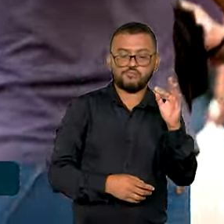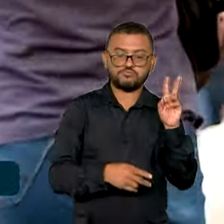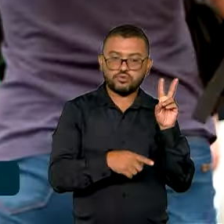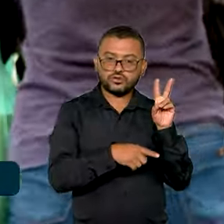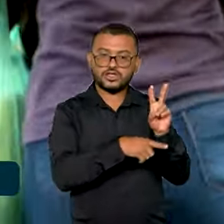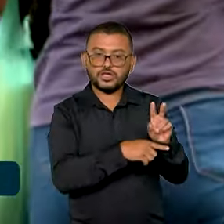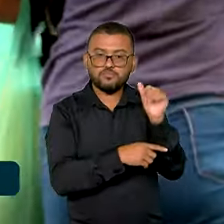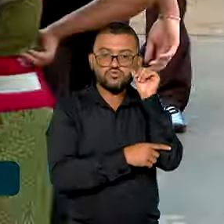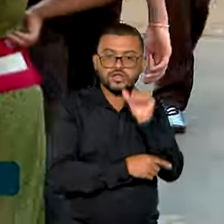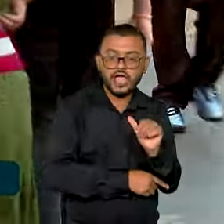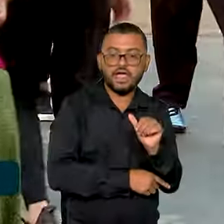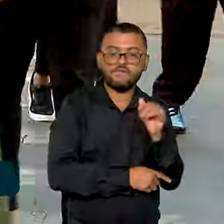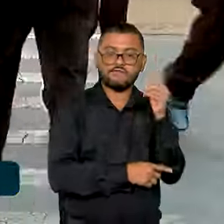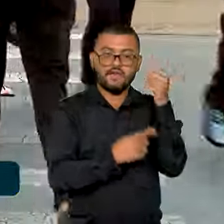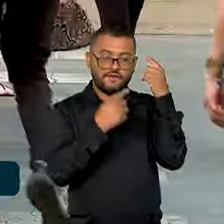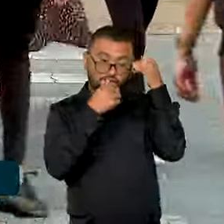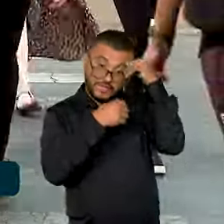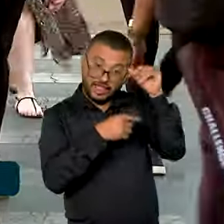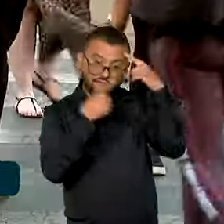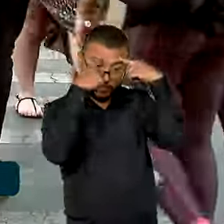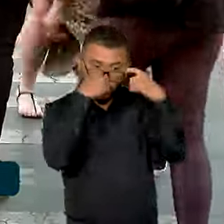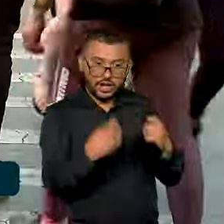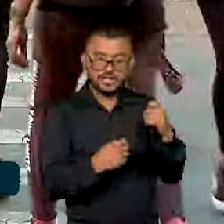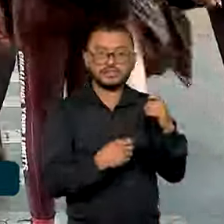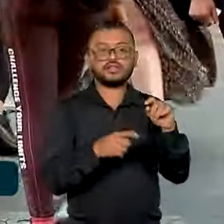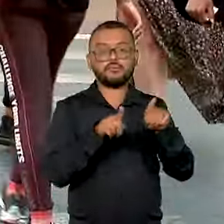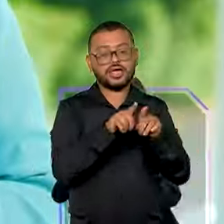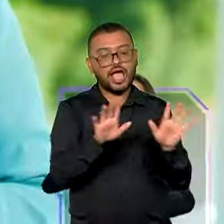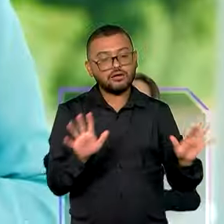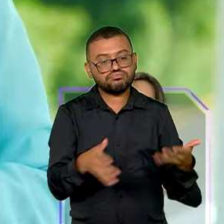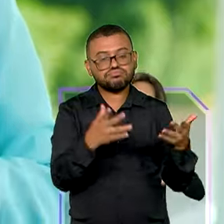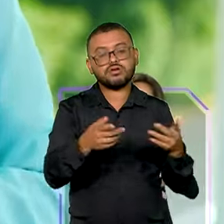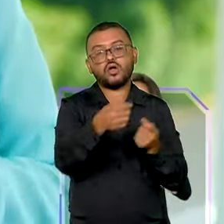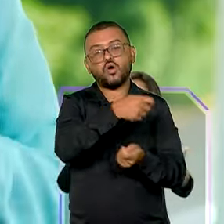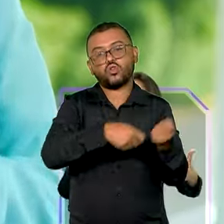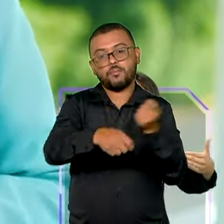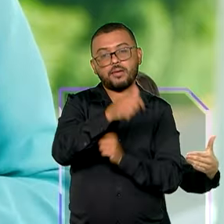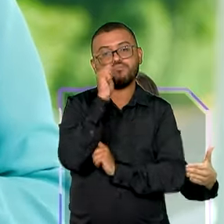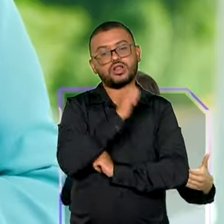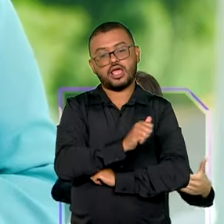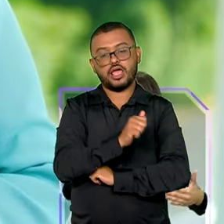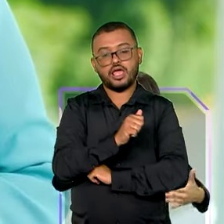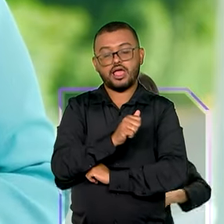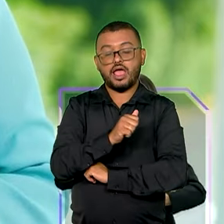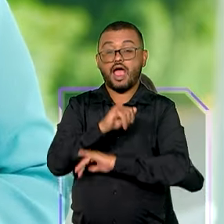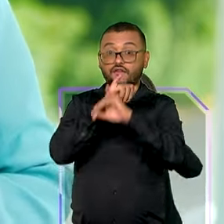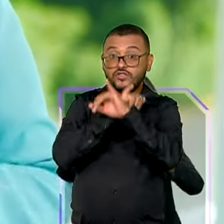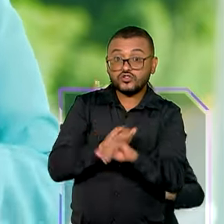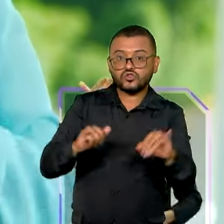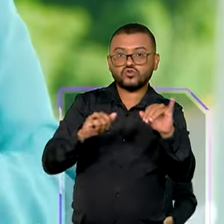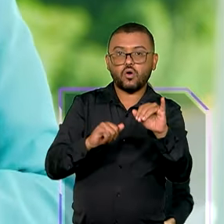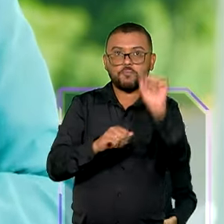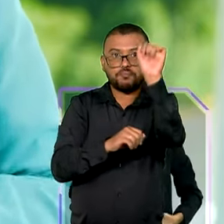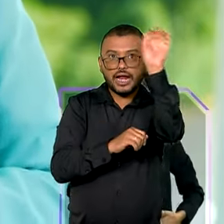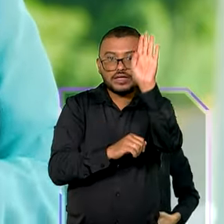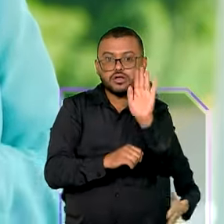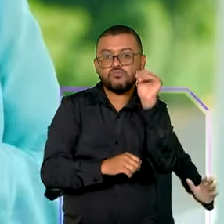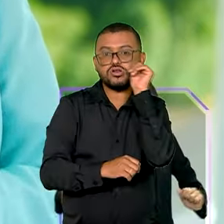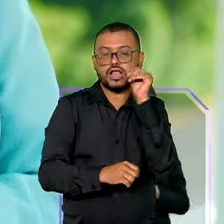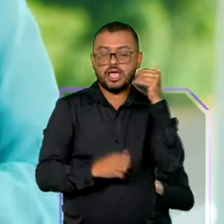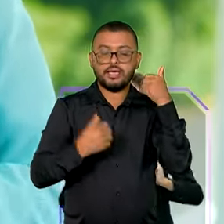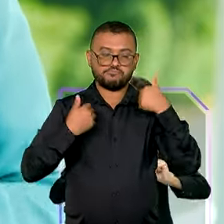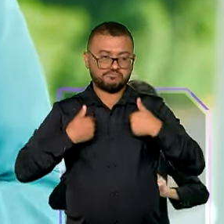violência contra as mulheres e dar autonomia econômica a elas. Em pronunciamento em rede nacional, a ministra Cida